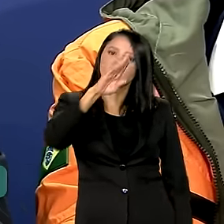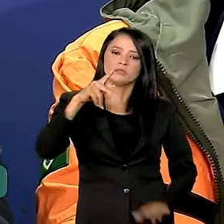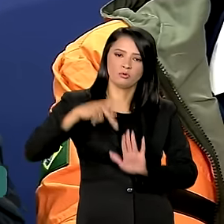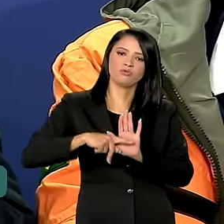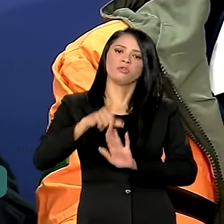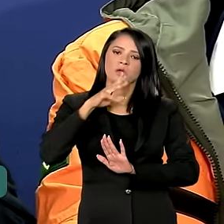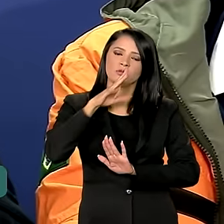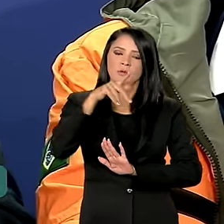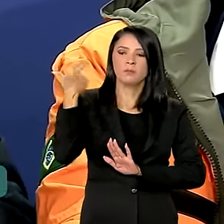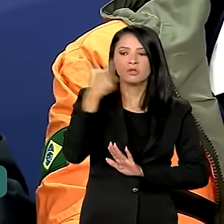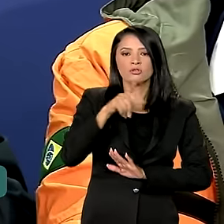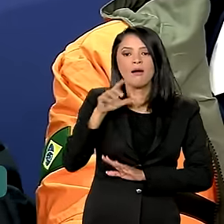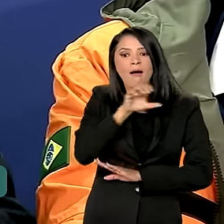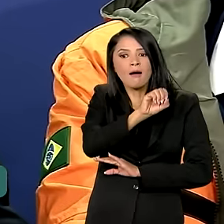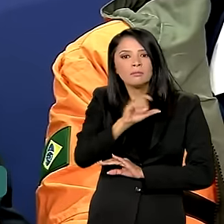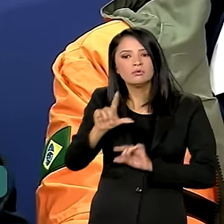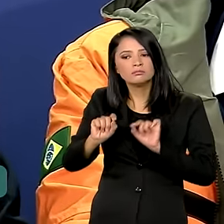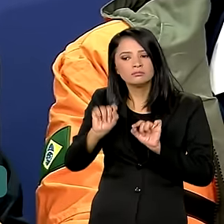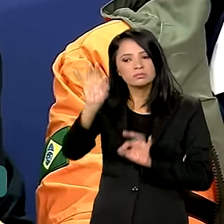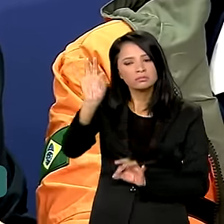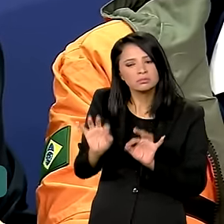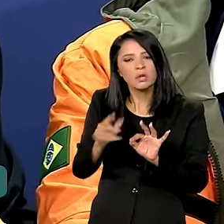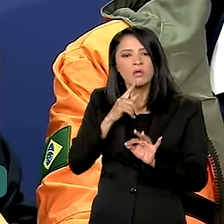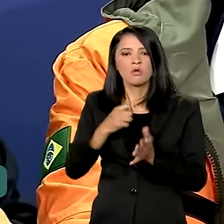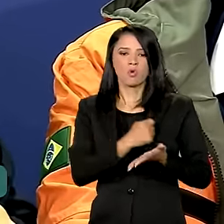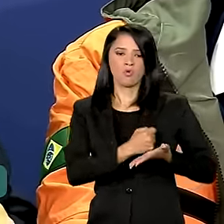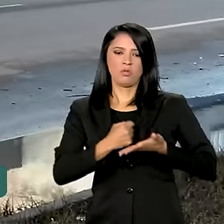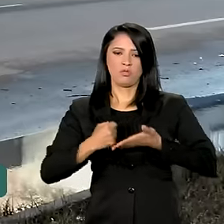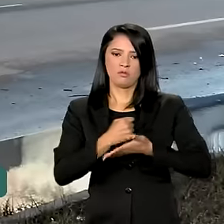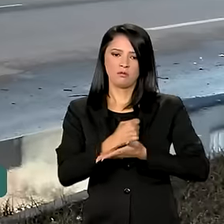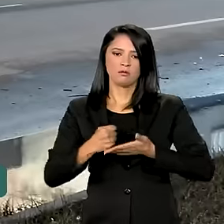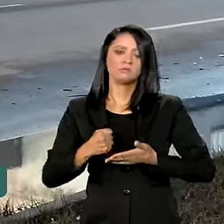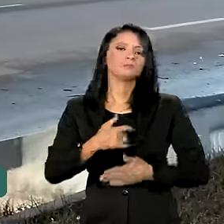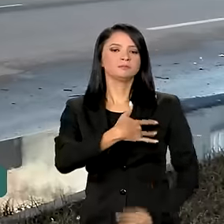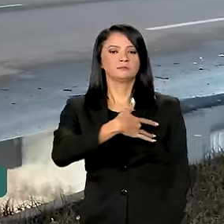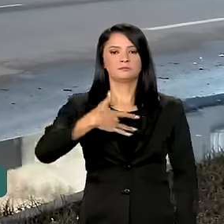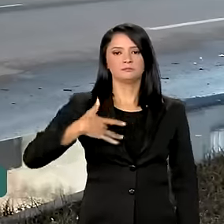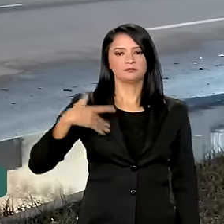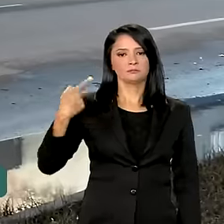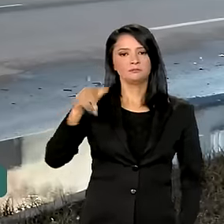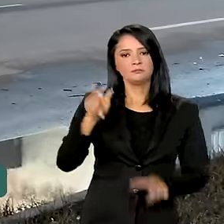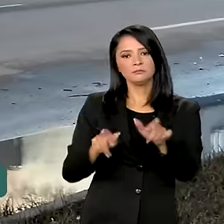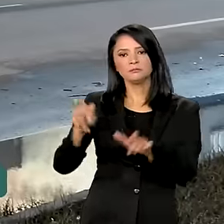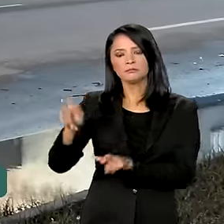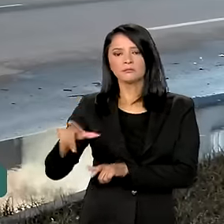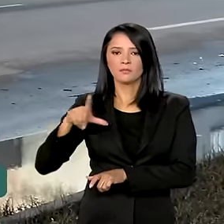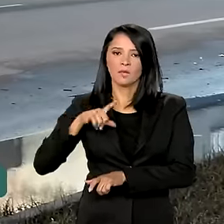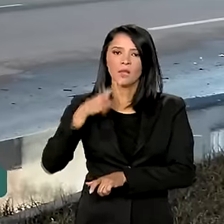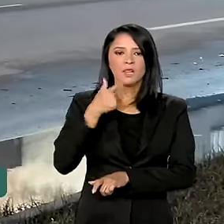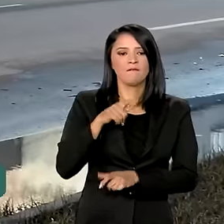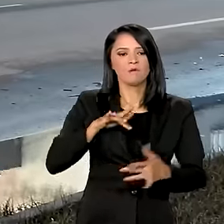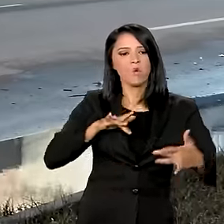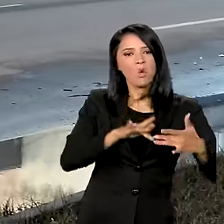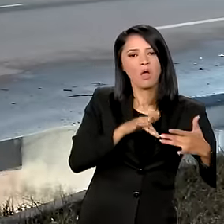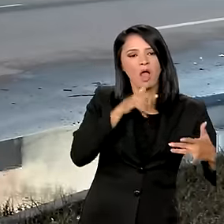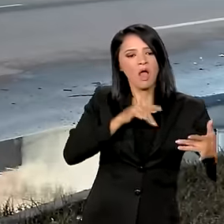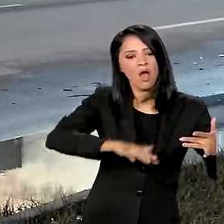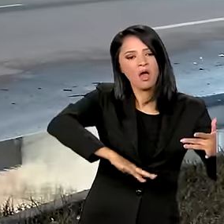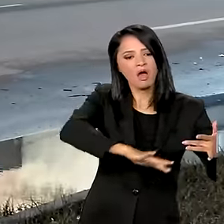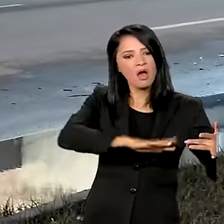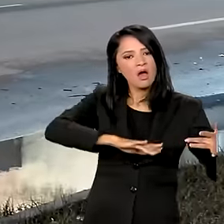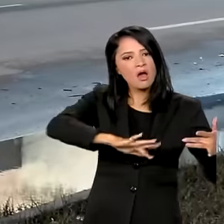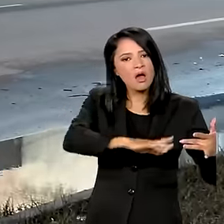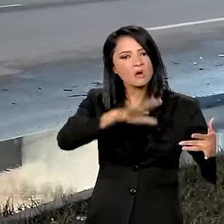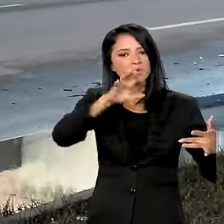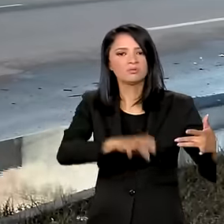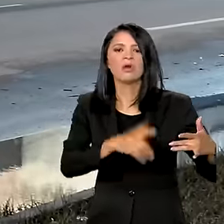buscar acelerar a contratação. A saúde das pessoas que tiveram contato com a água das chuvas